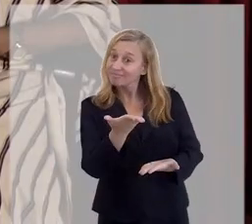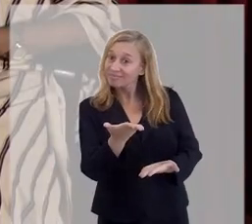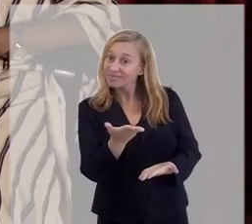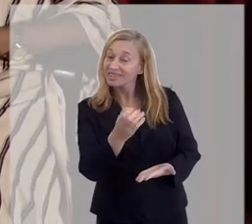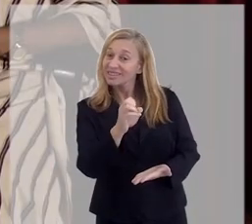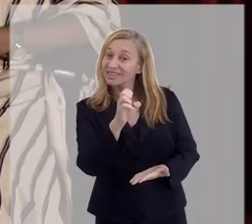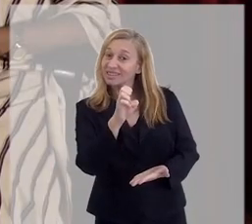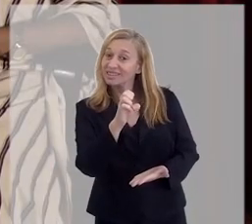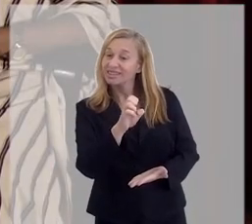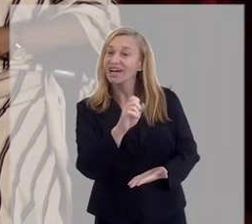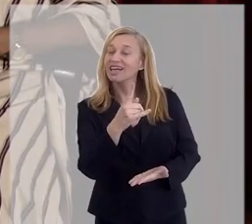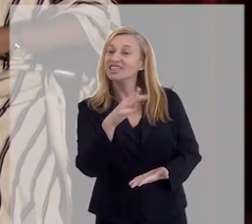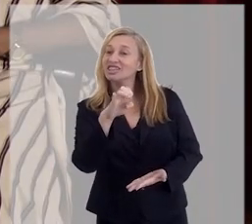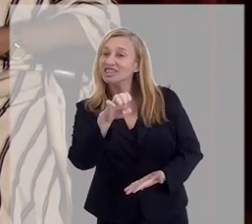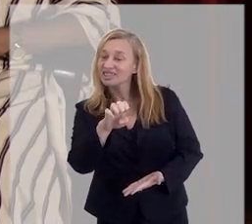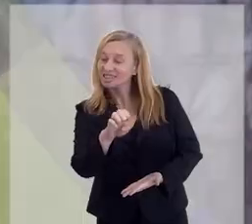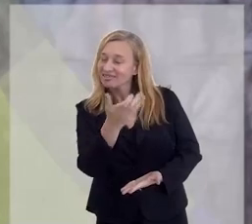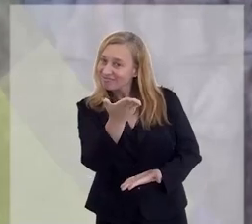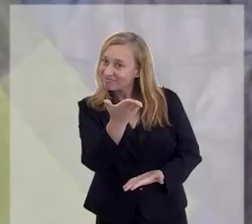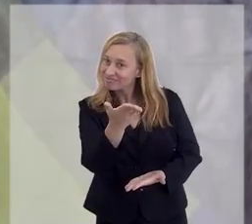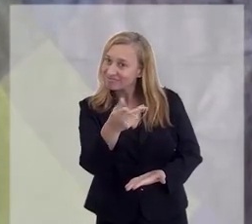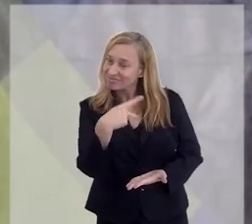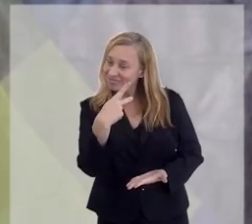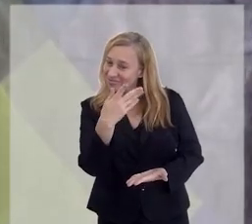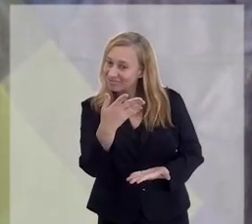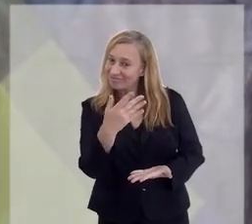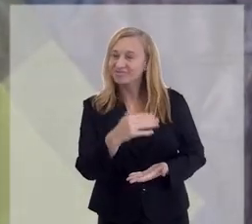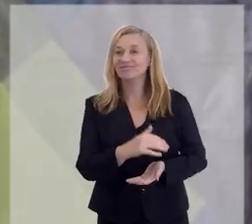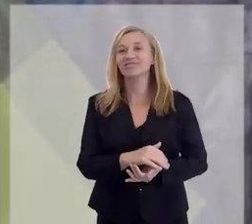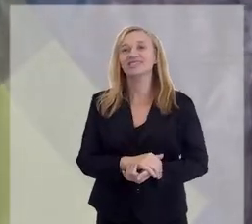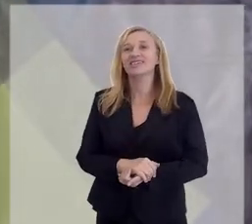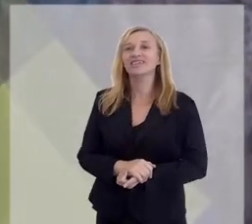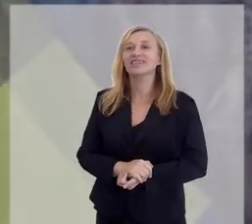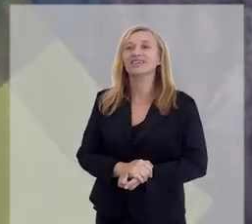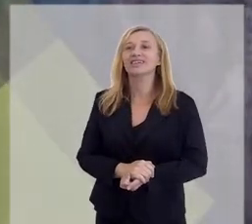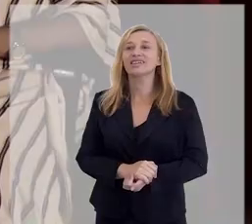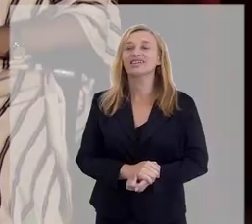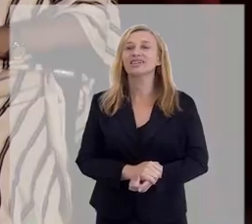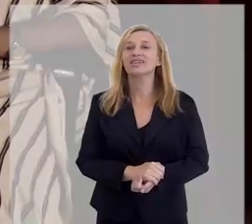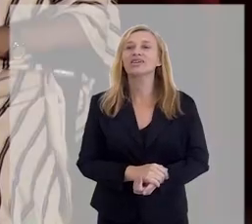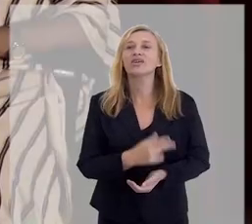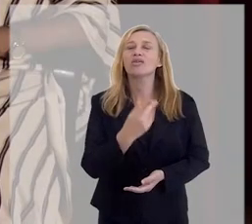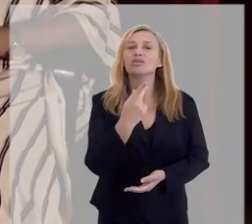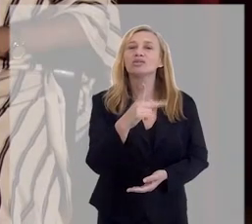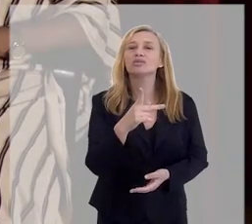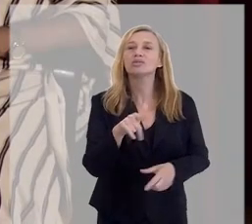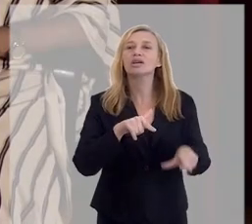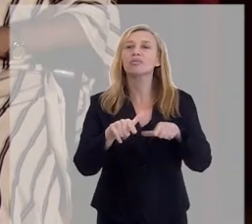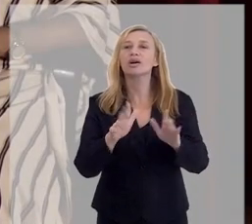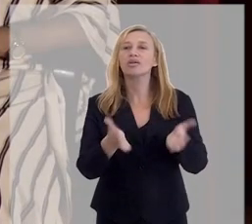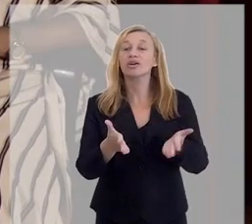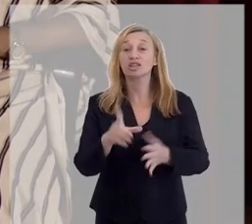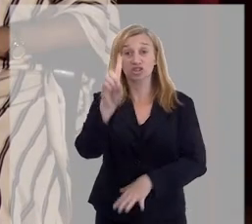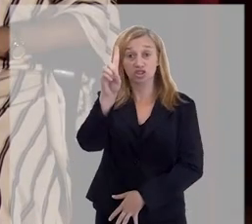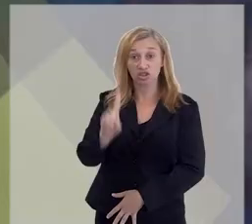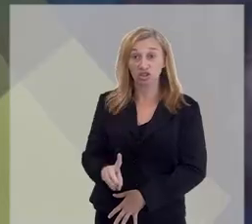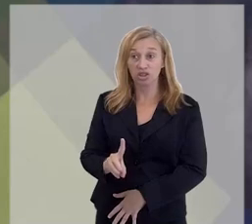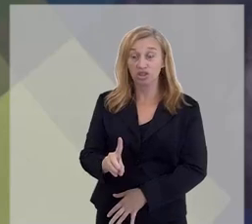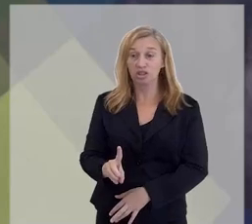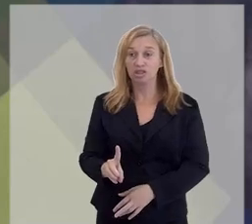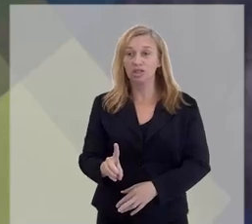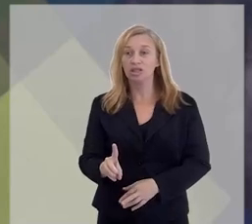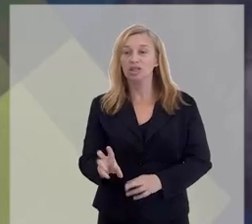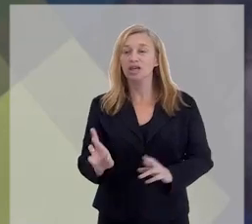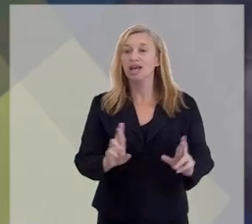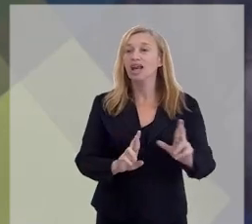E aí, Alexandre? Tomando posse agora, é isso? Isso, Qual o seu cargo agora dentro do Eu estou como diretor